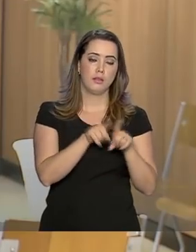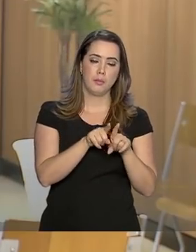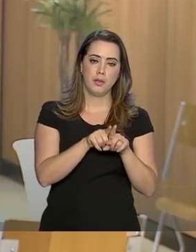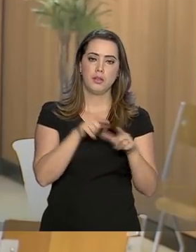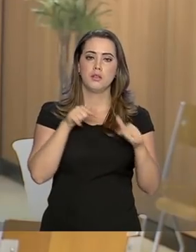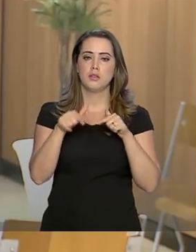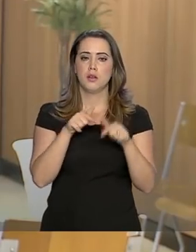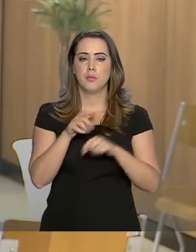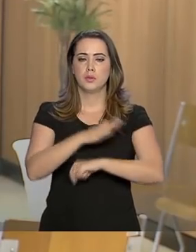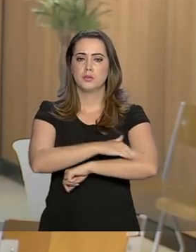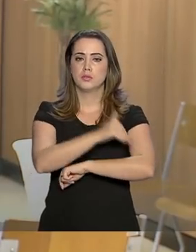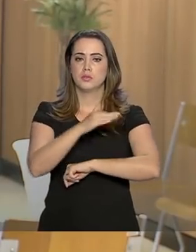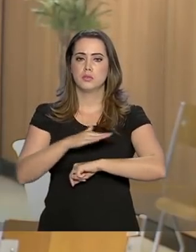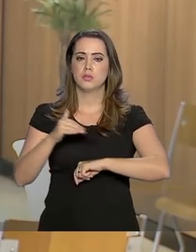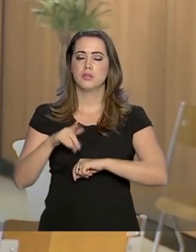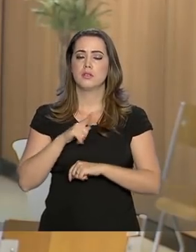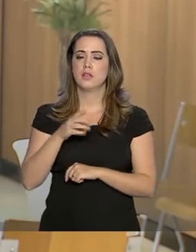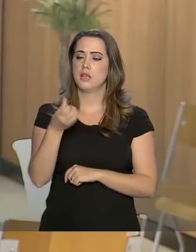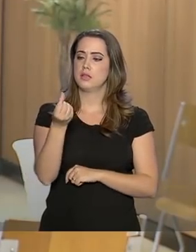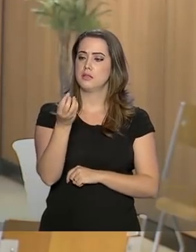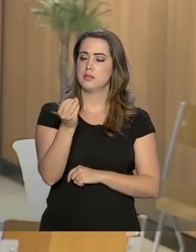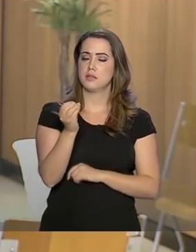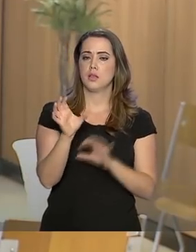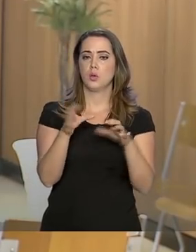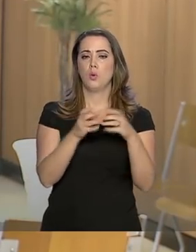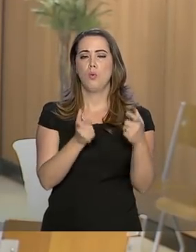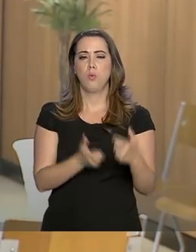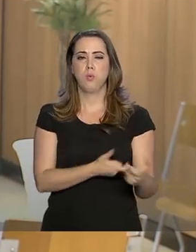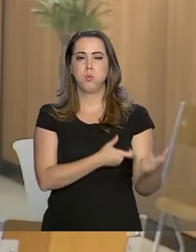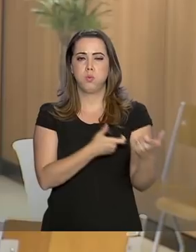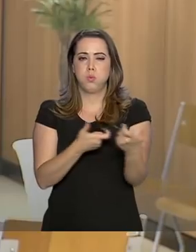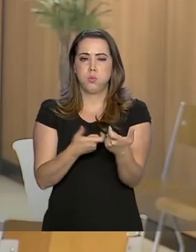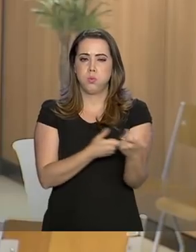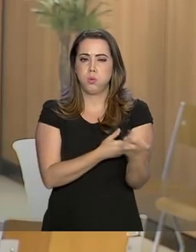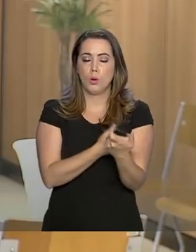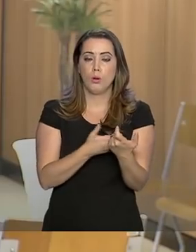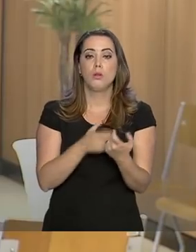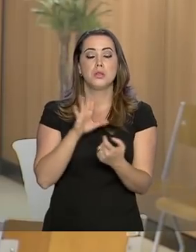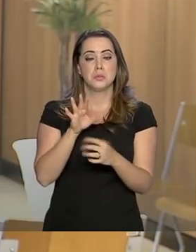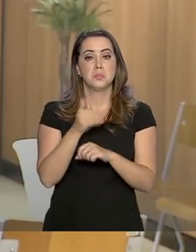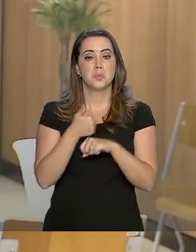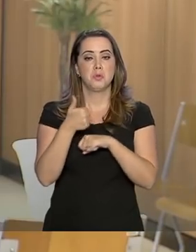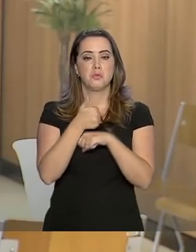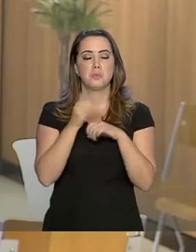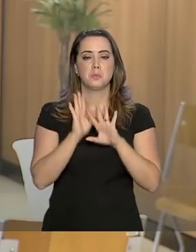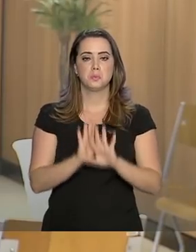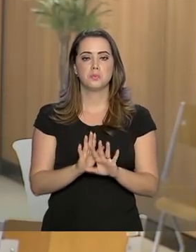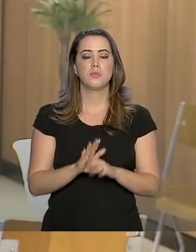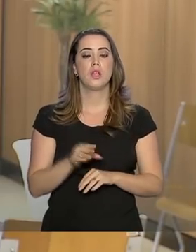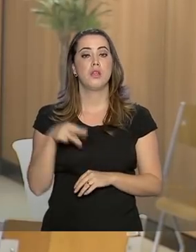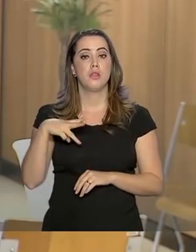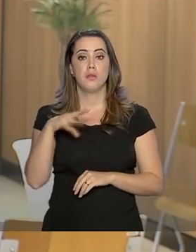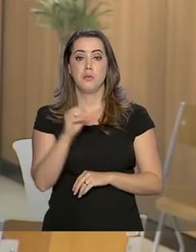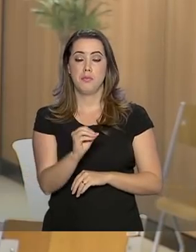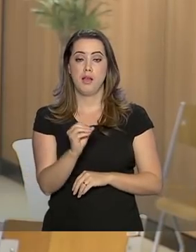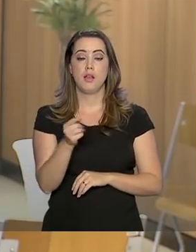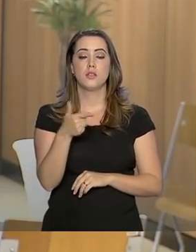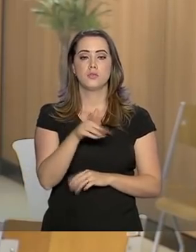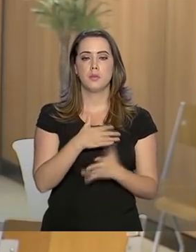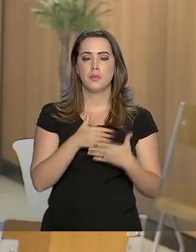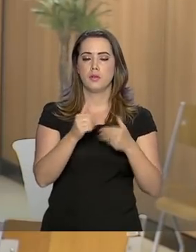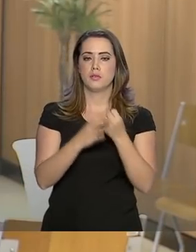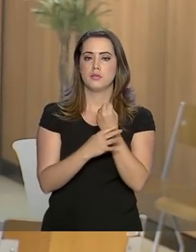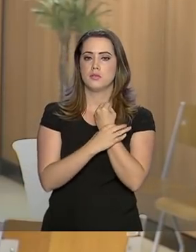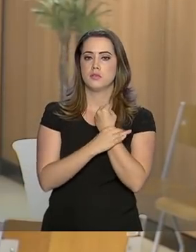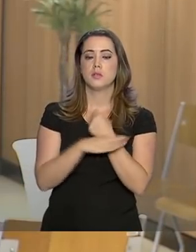atua em Brumadinho, com 60 bombeiros especializados. Em março, cerca de 200 homens vão reforçar a